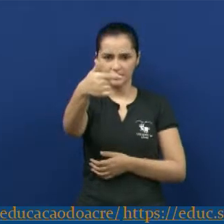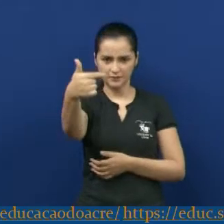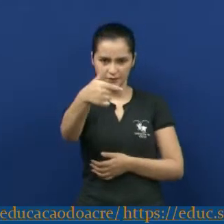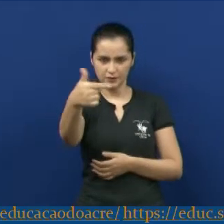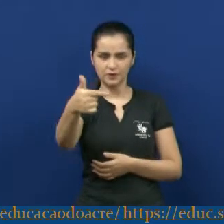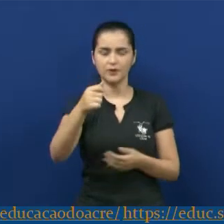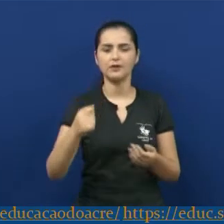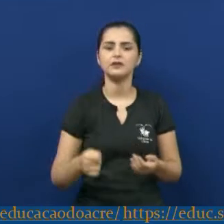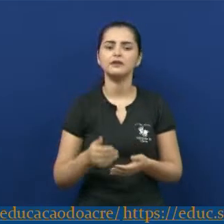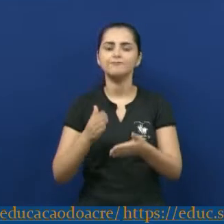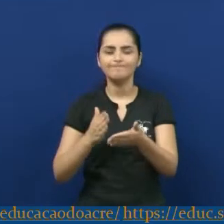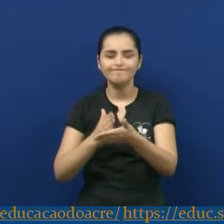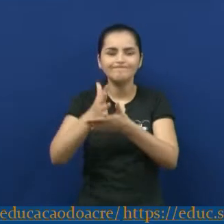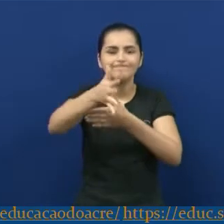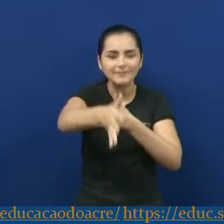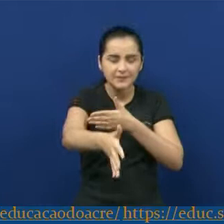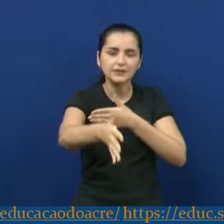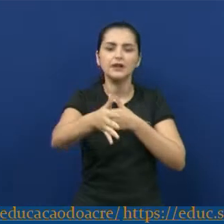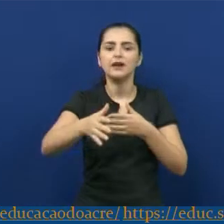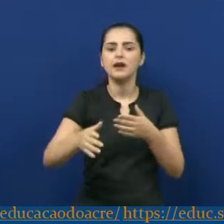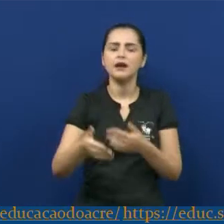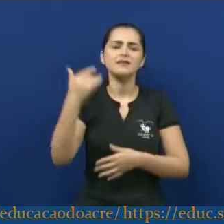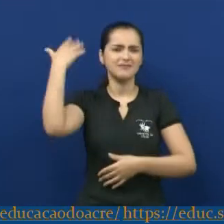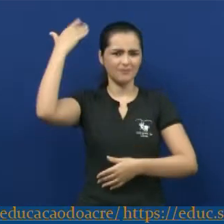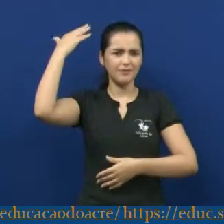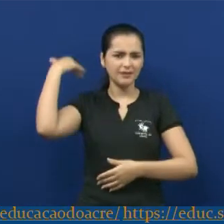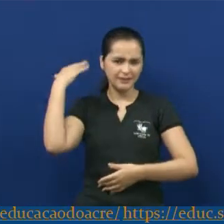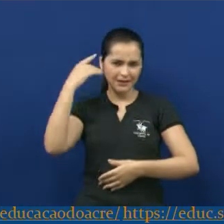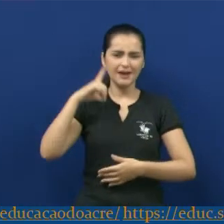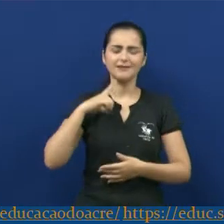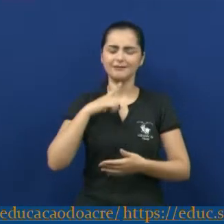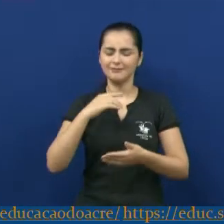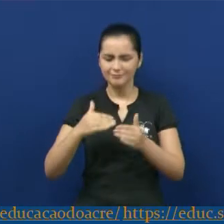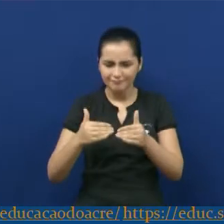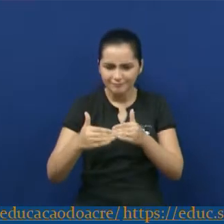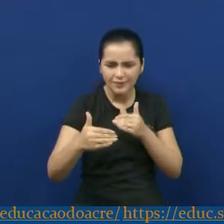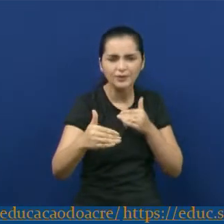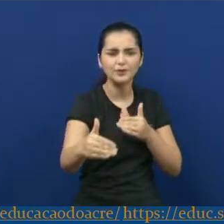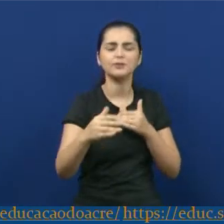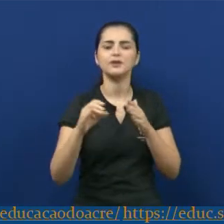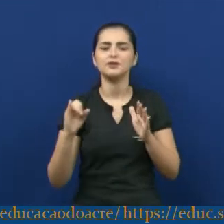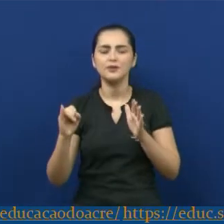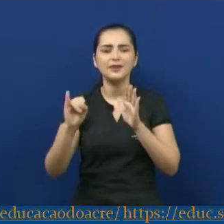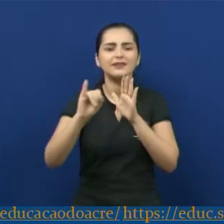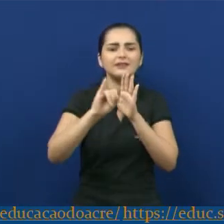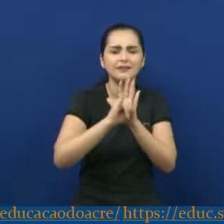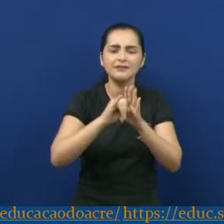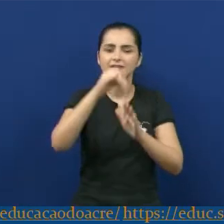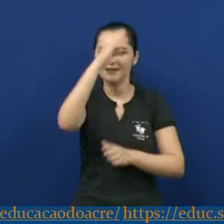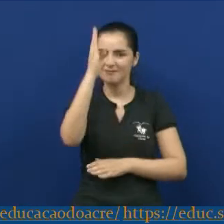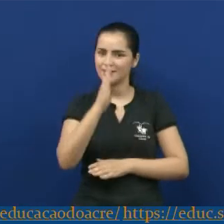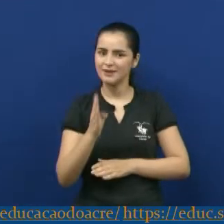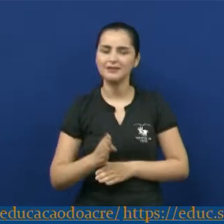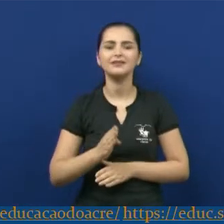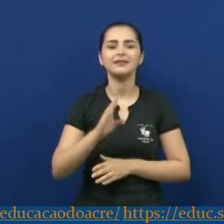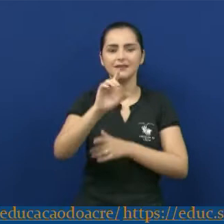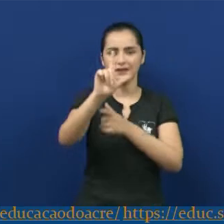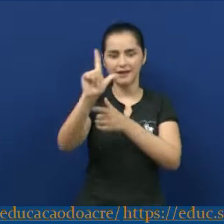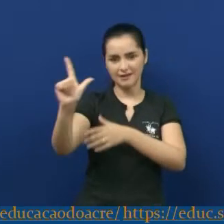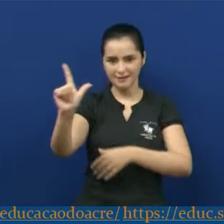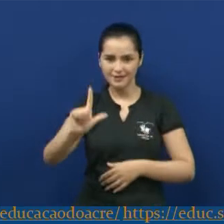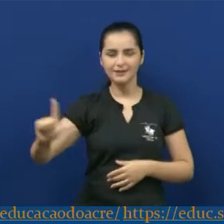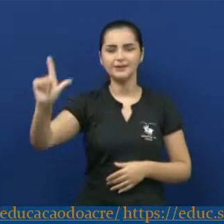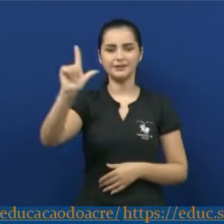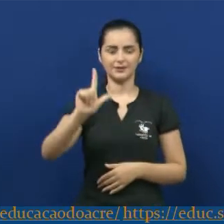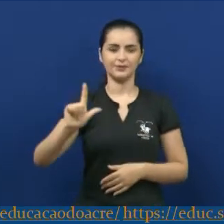tradição clássica e deu início à formação de uma identidade genuinamente brasileira na literatura. Ele